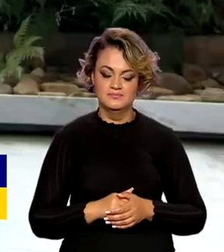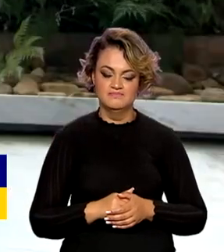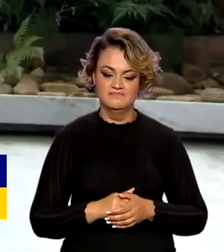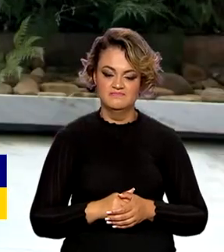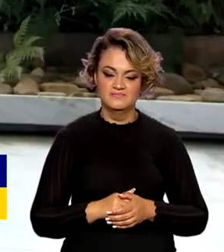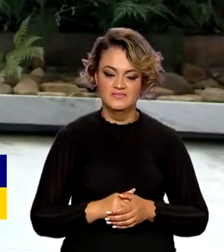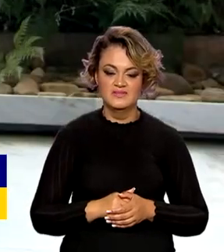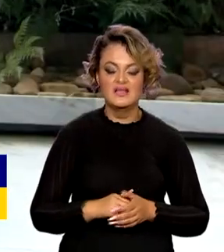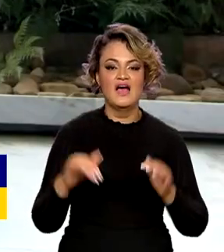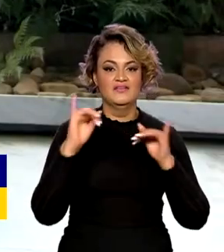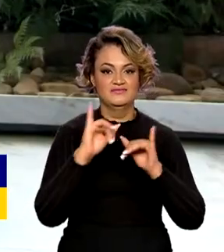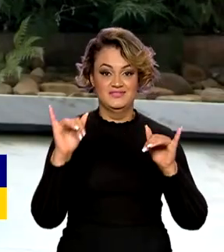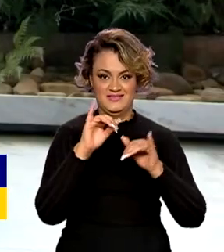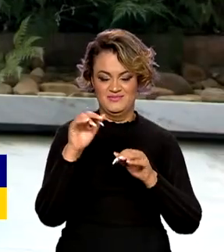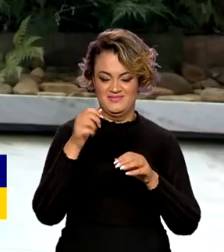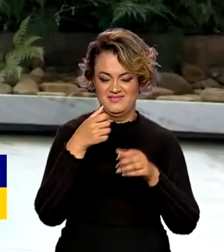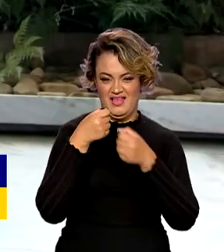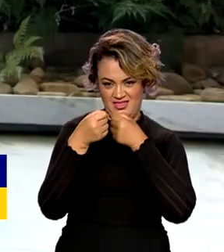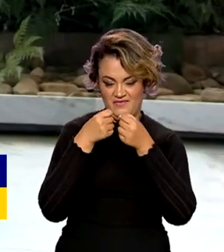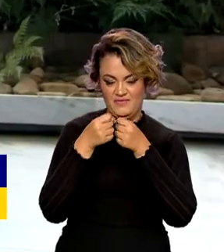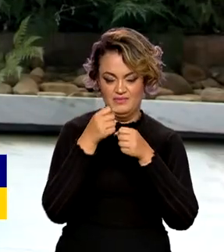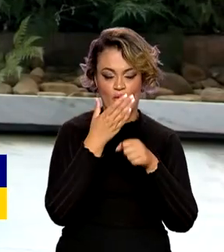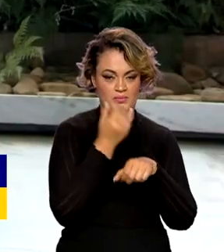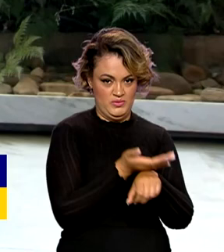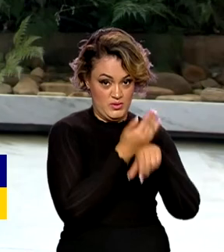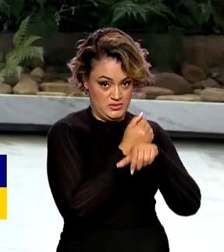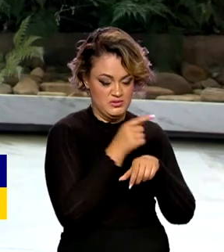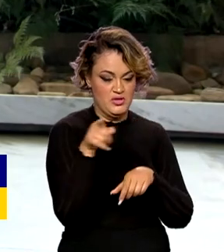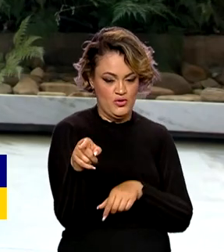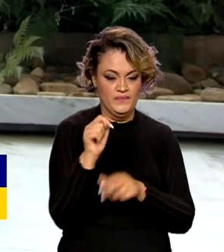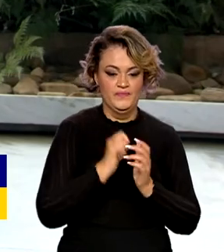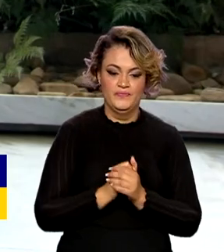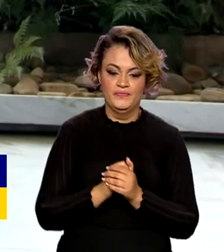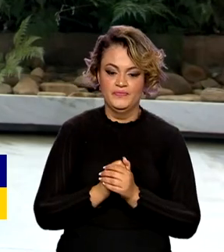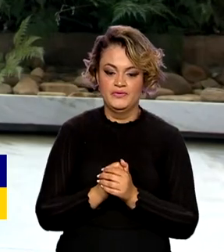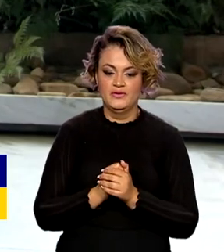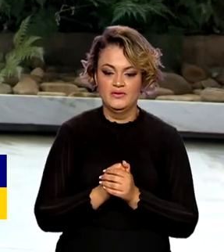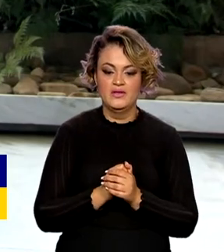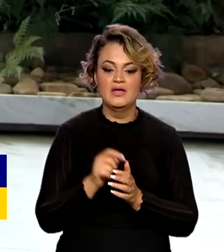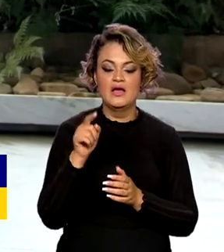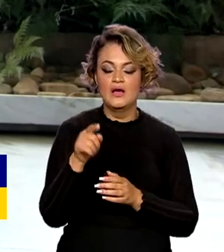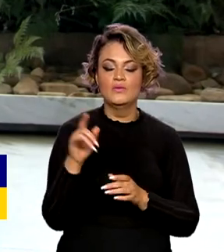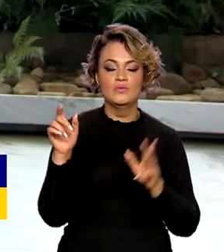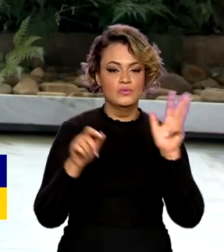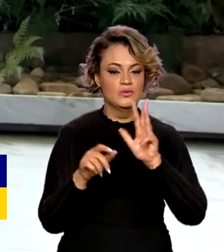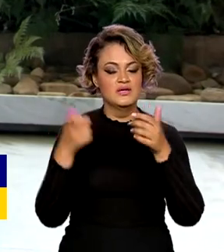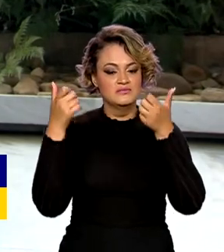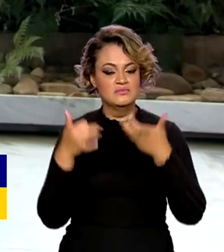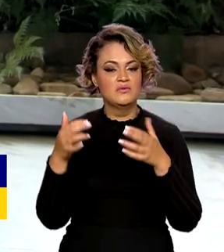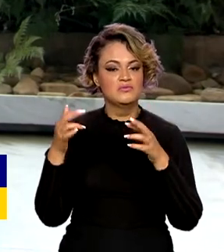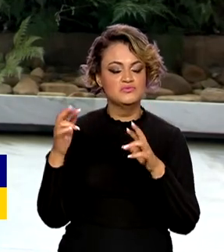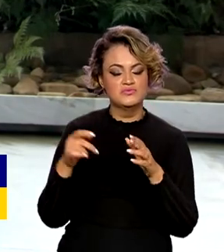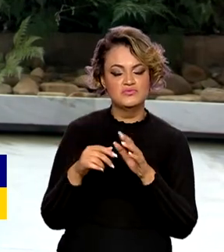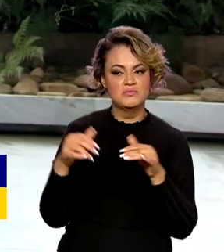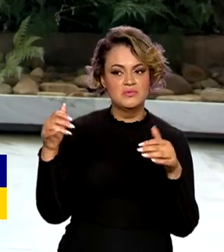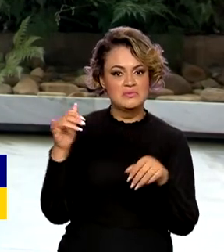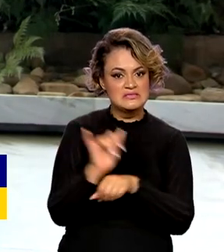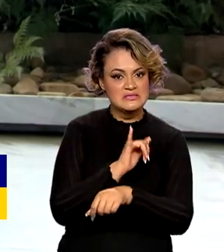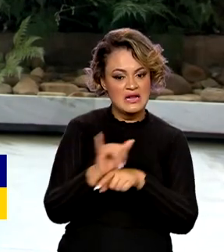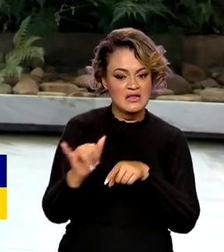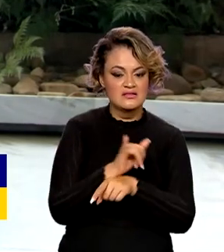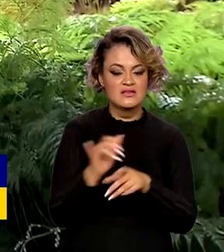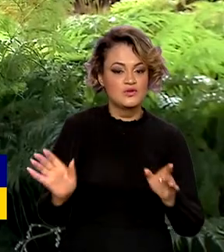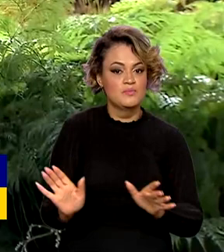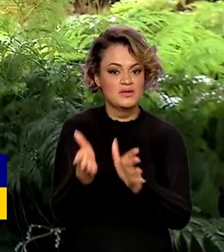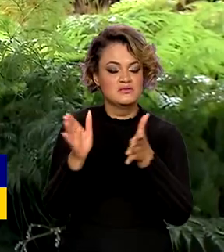Em declaração à imprensa, antes do almoço no Itamaraty, o presidente Lula falou sobre a criação de uma linha de financiamento para